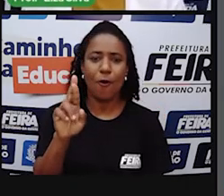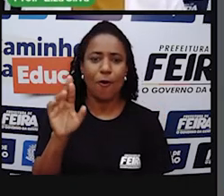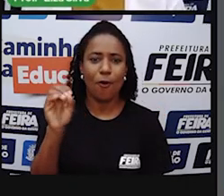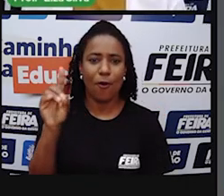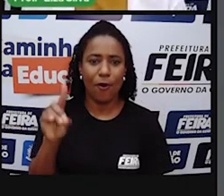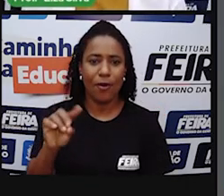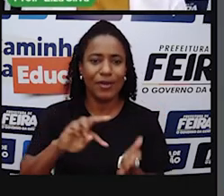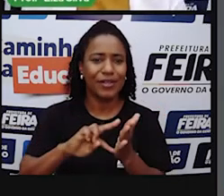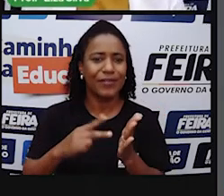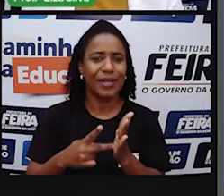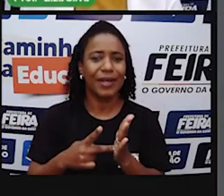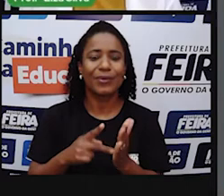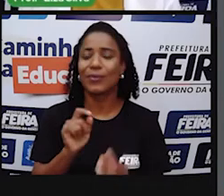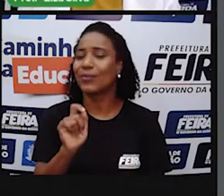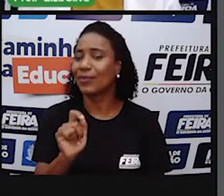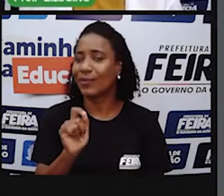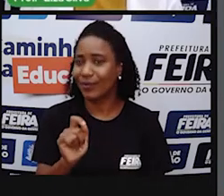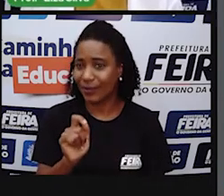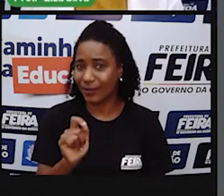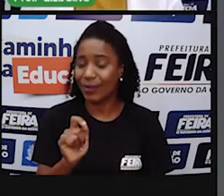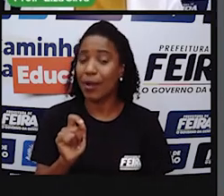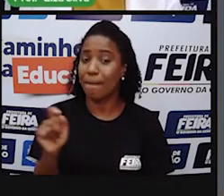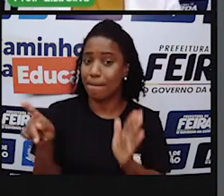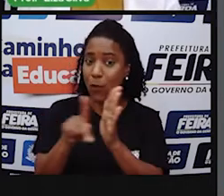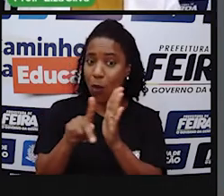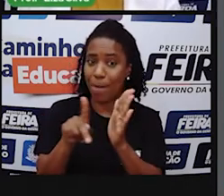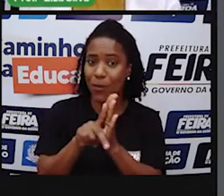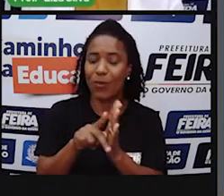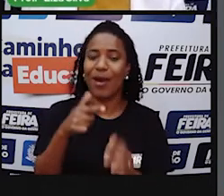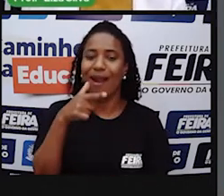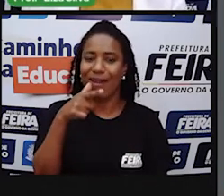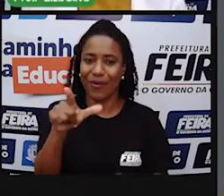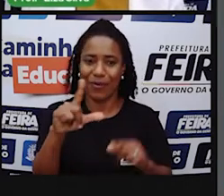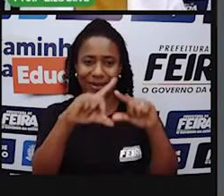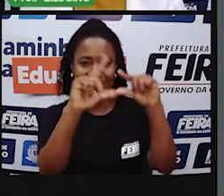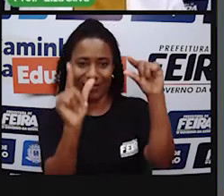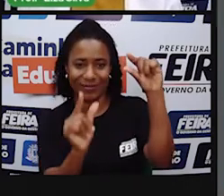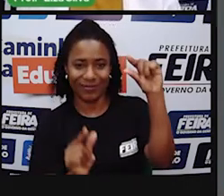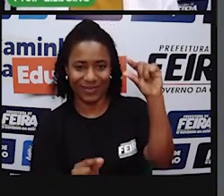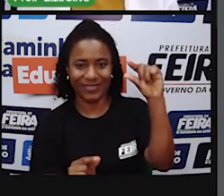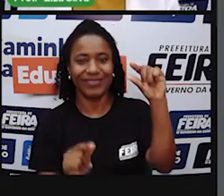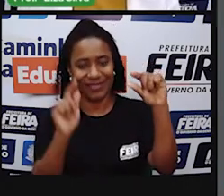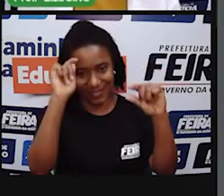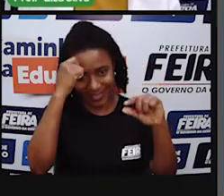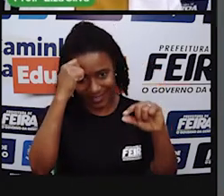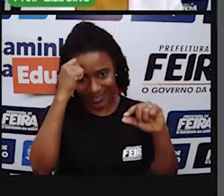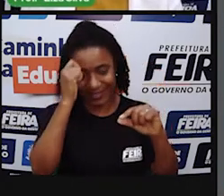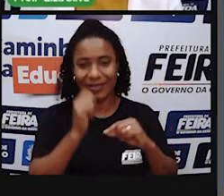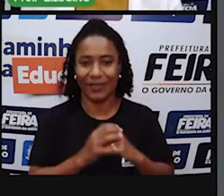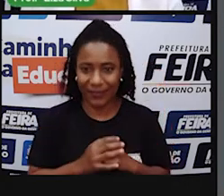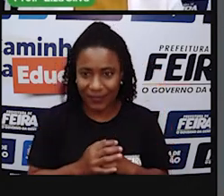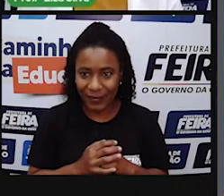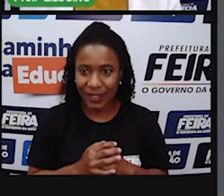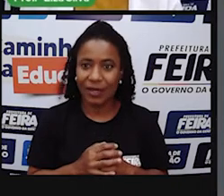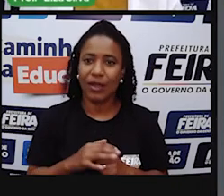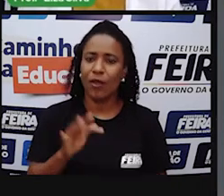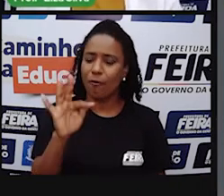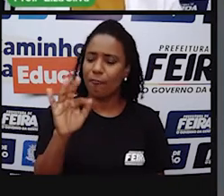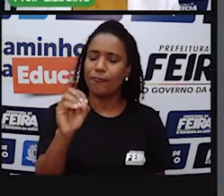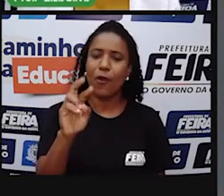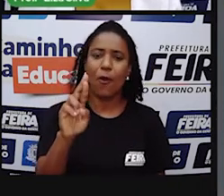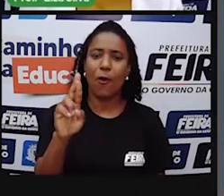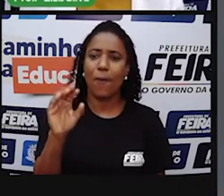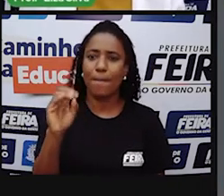termo derivado do africano Forró bodó E forró bodó significa arrastapé,